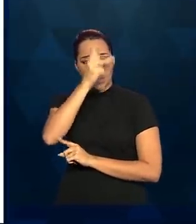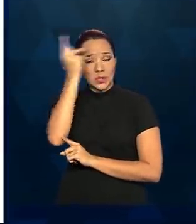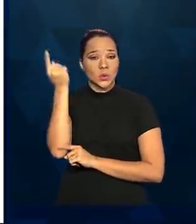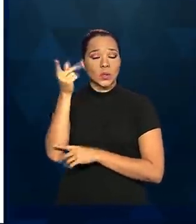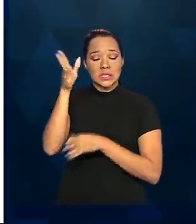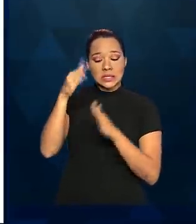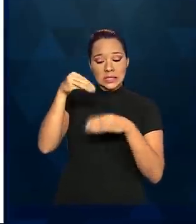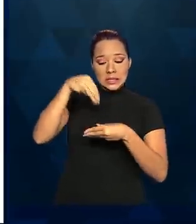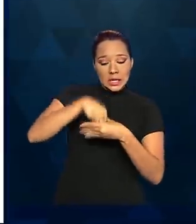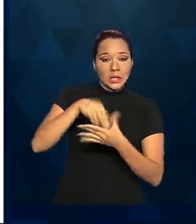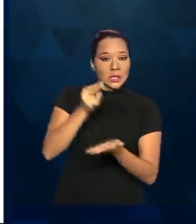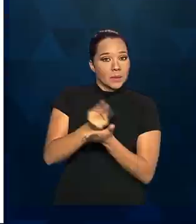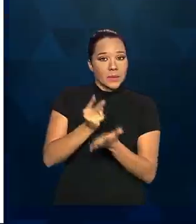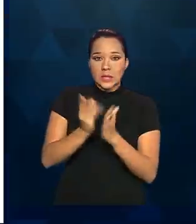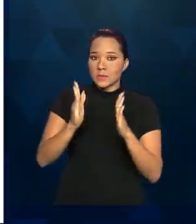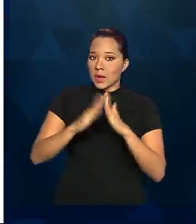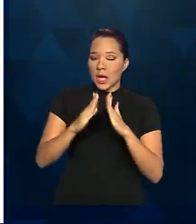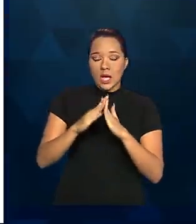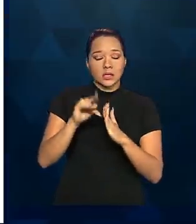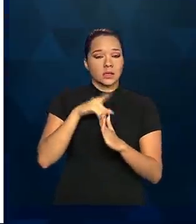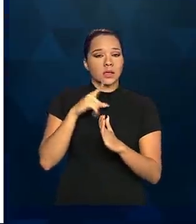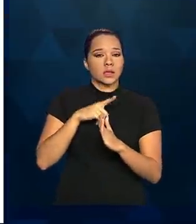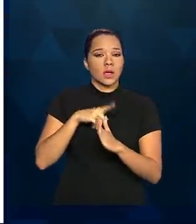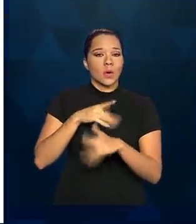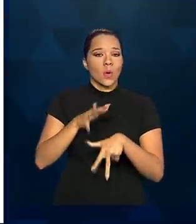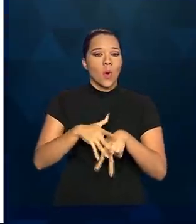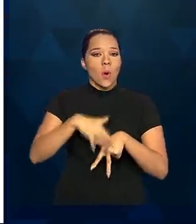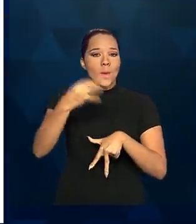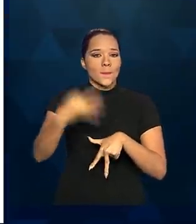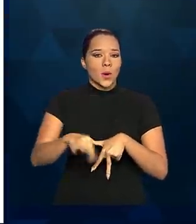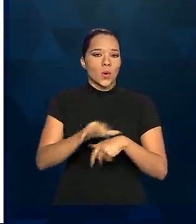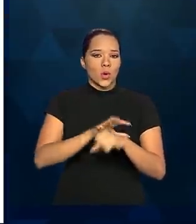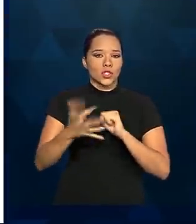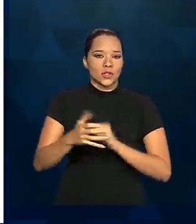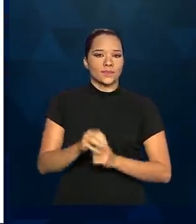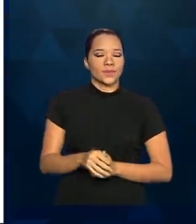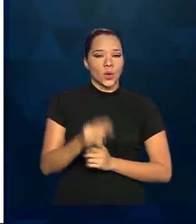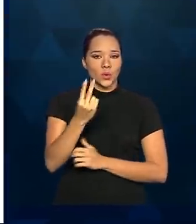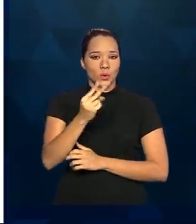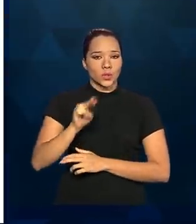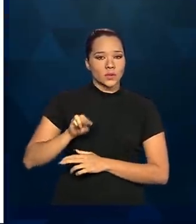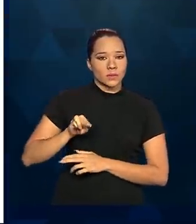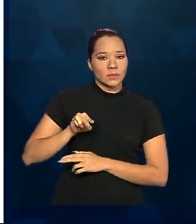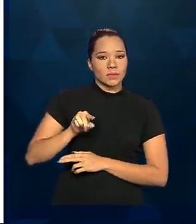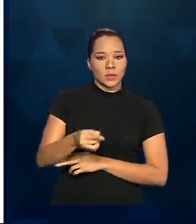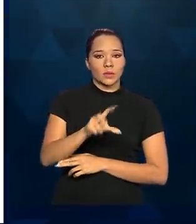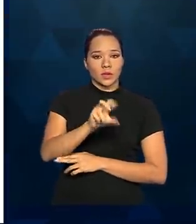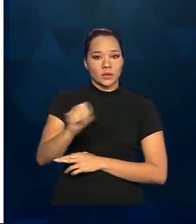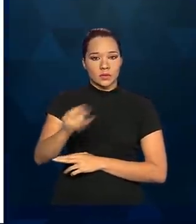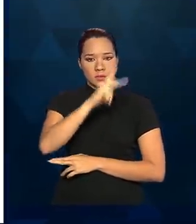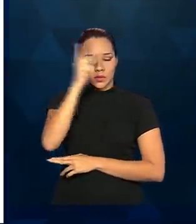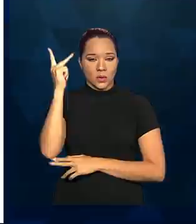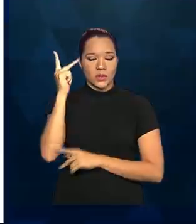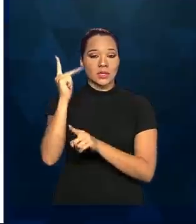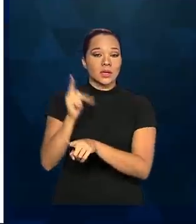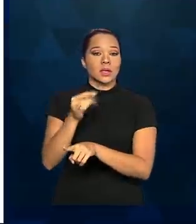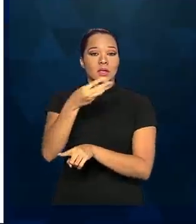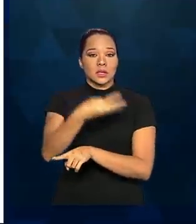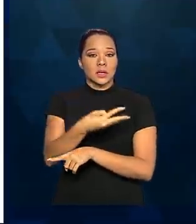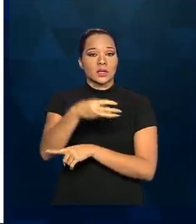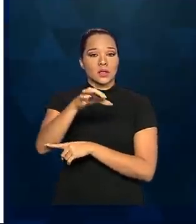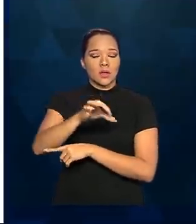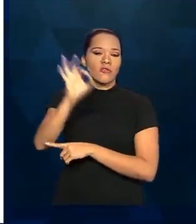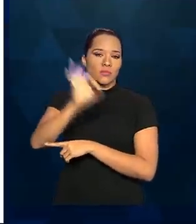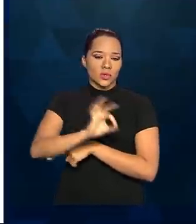moravam na mesma casa de quem deu positivo. Então, nós testamos aí 2.500 pessoas e dessas 39